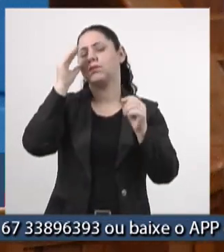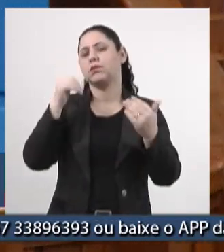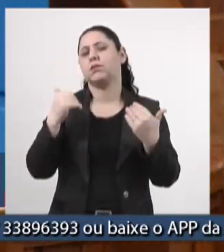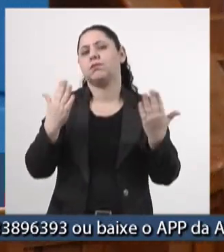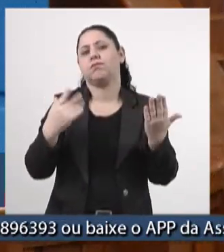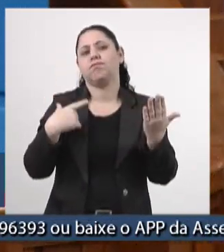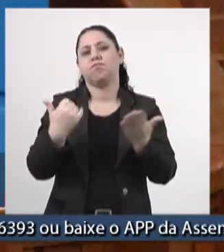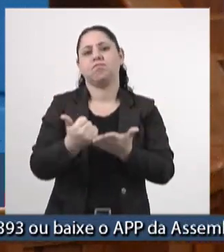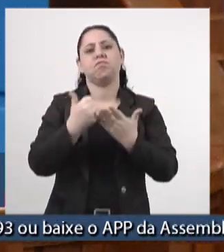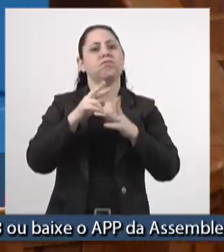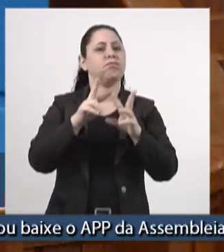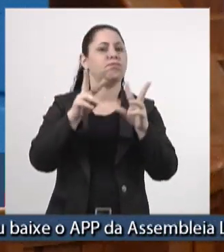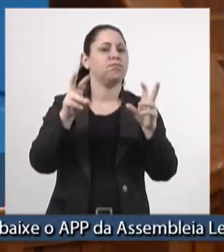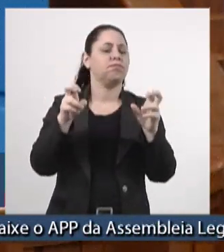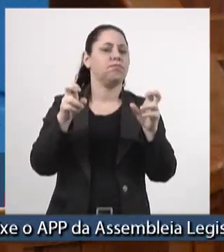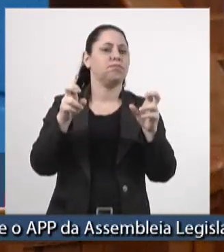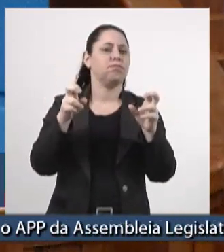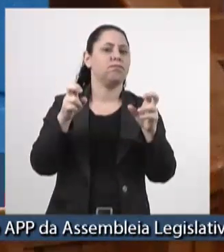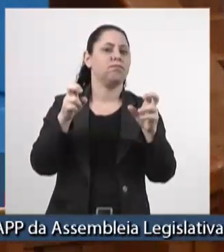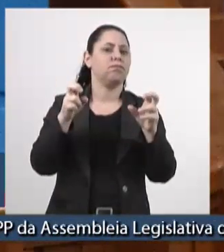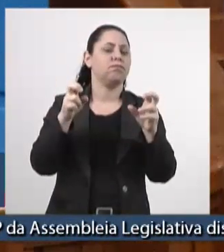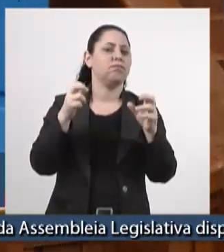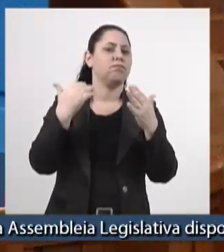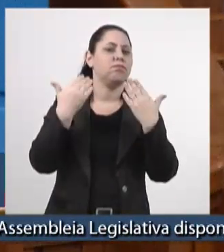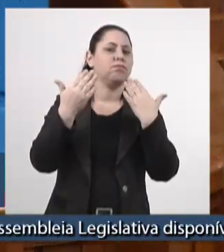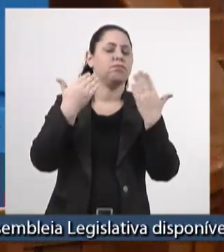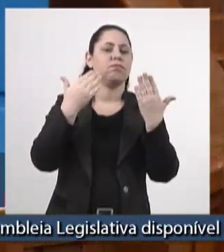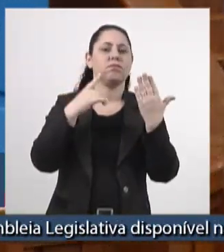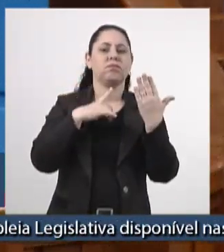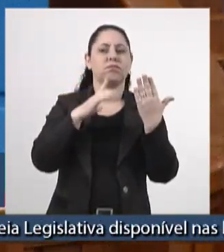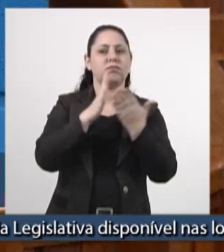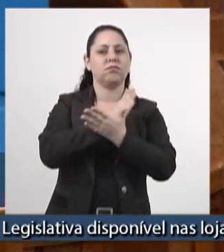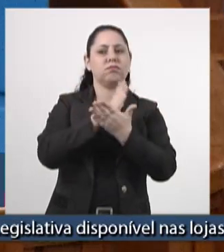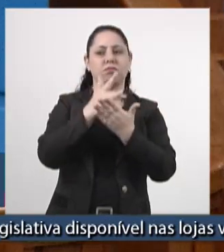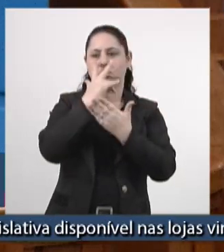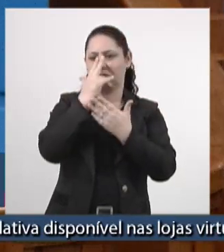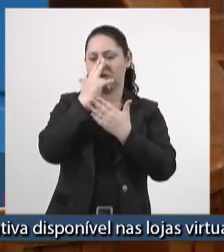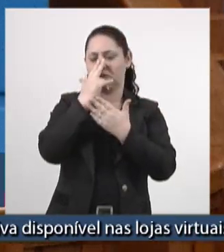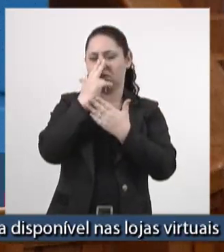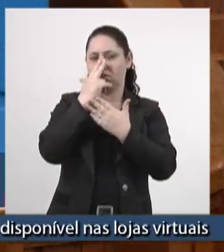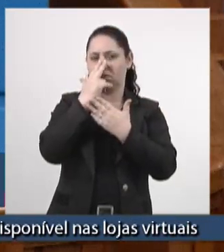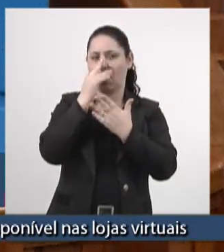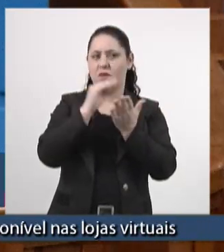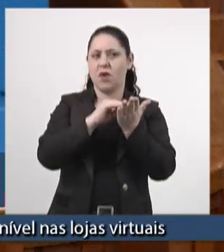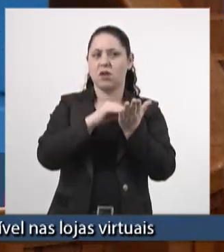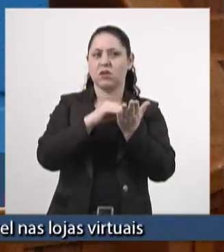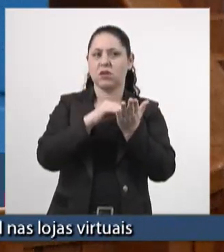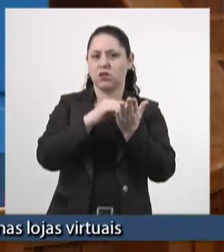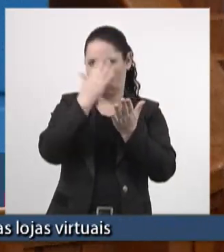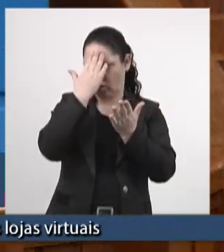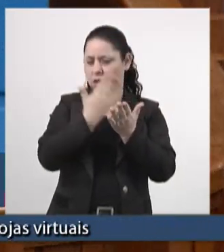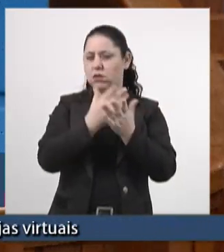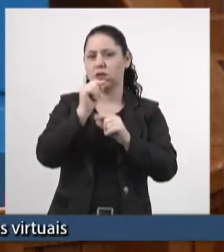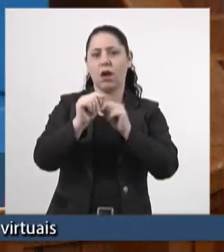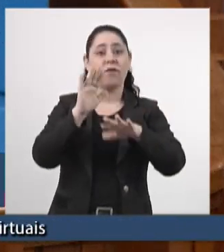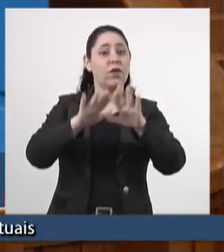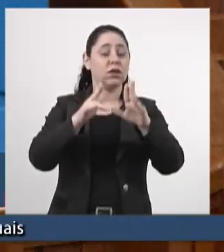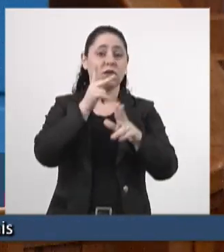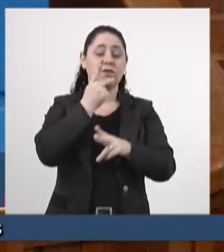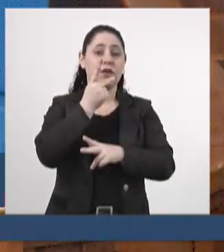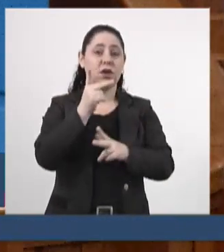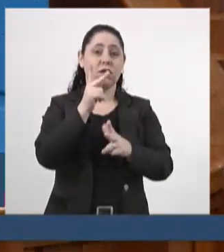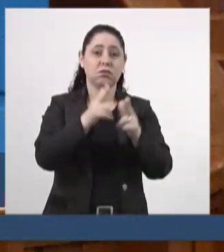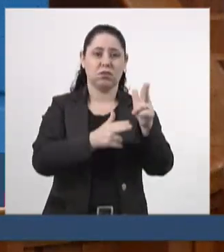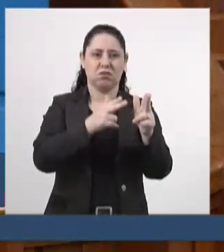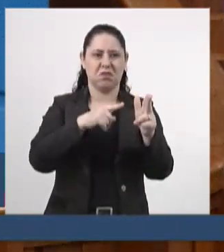quando a gente traga esse assunto à baila, exista ainda um ceticismo muito grande. Muitas vezes você fala em ferrovia,